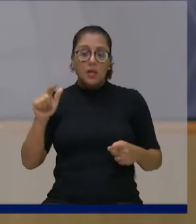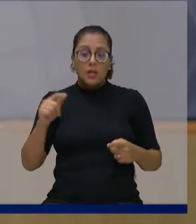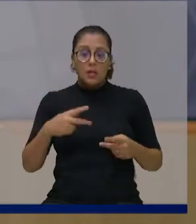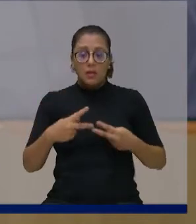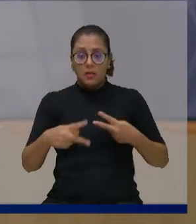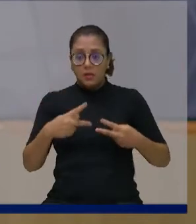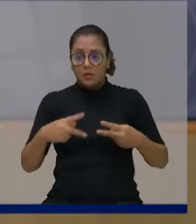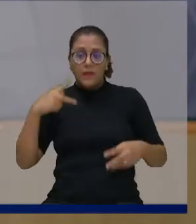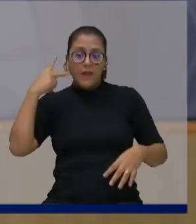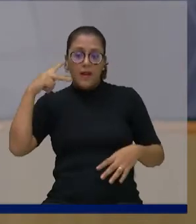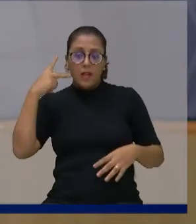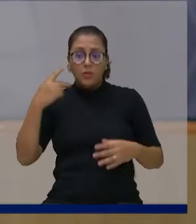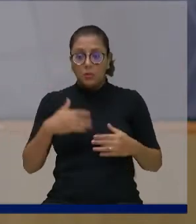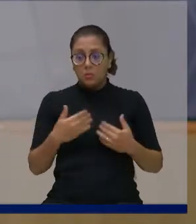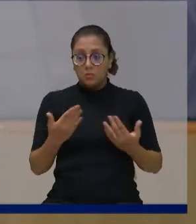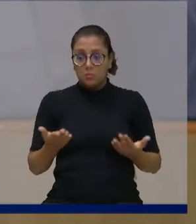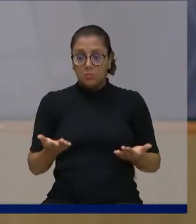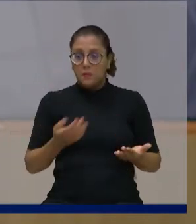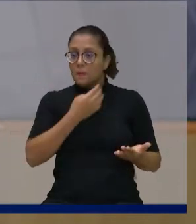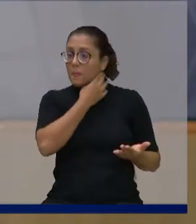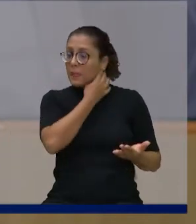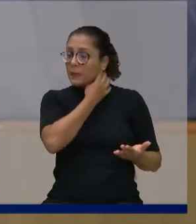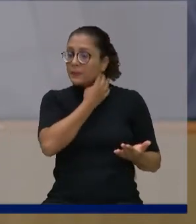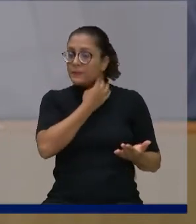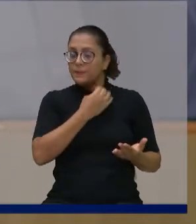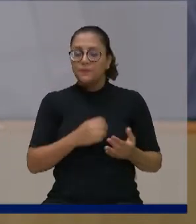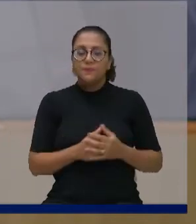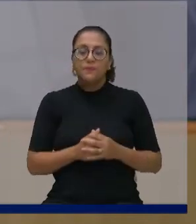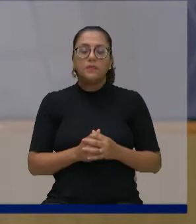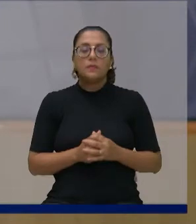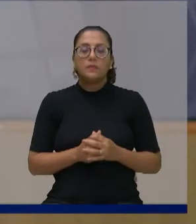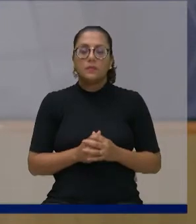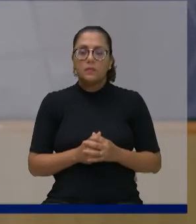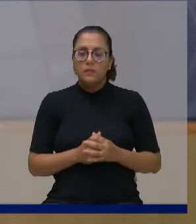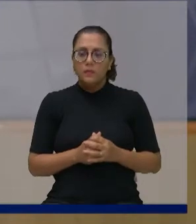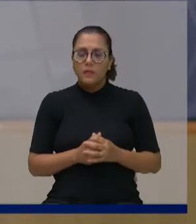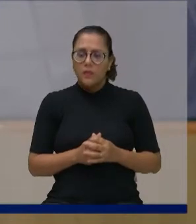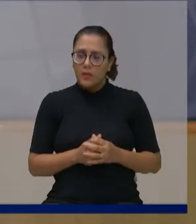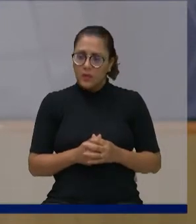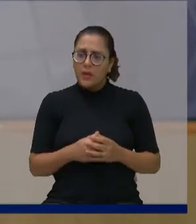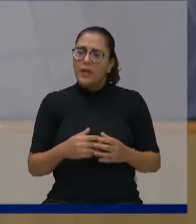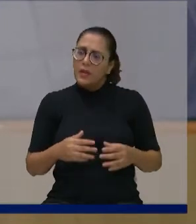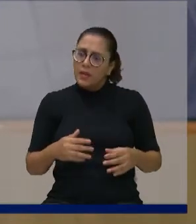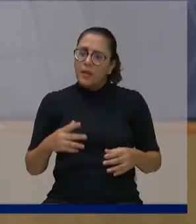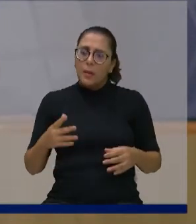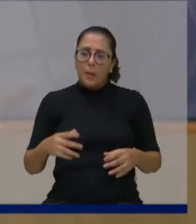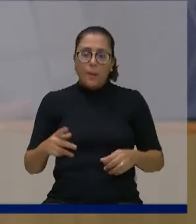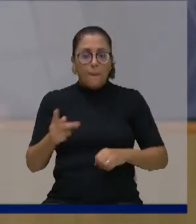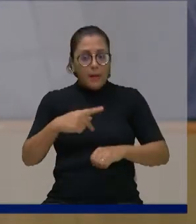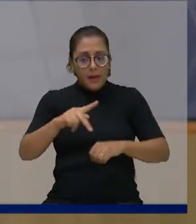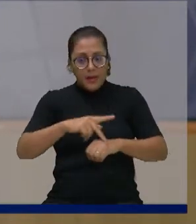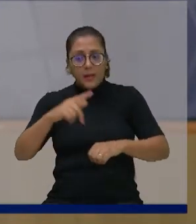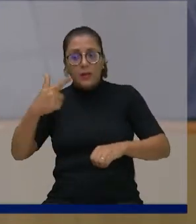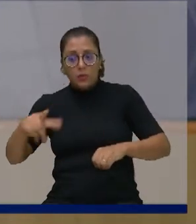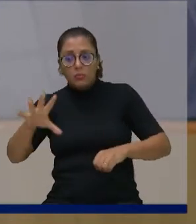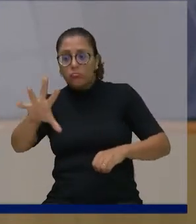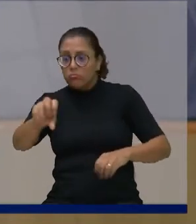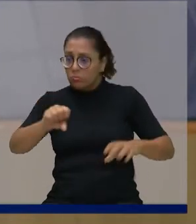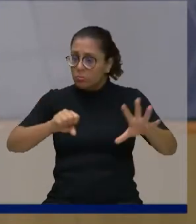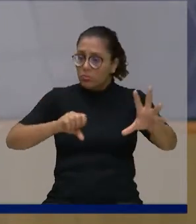Agora, vão acontecer mais convites importantes como esse? Bom, até que eu saiba,